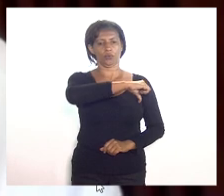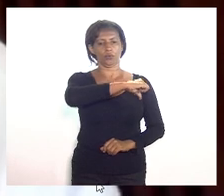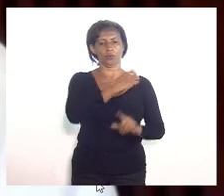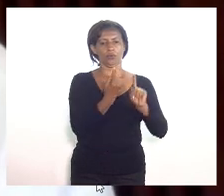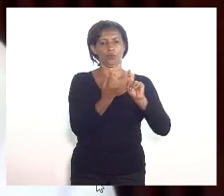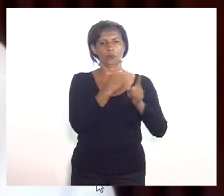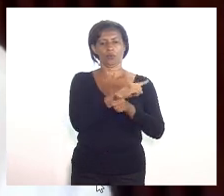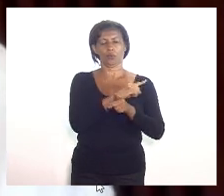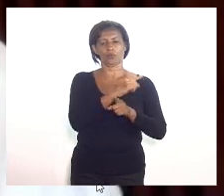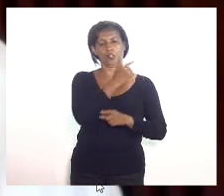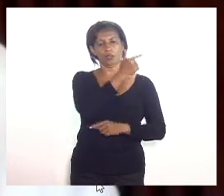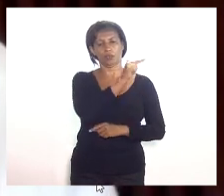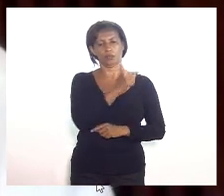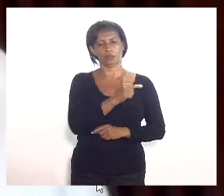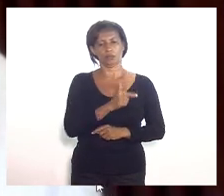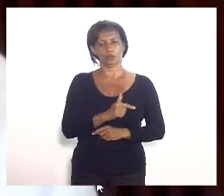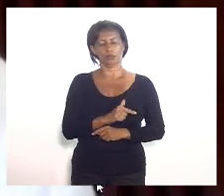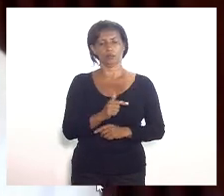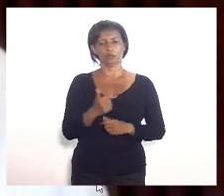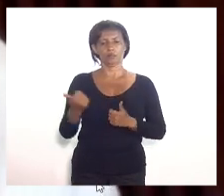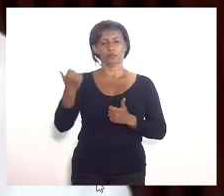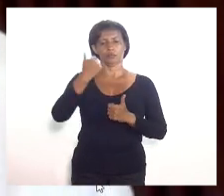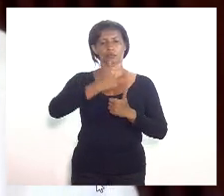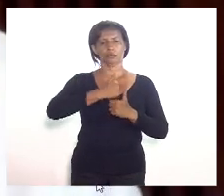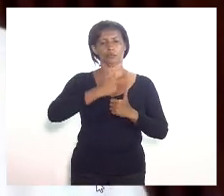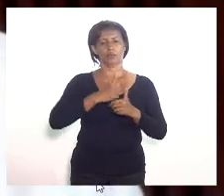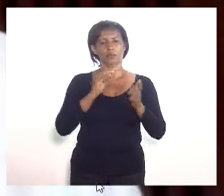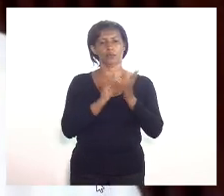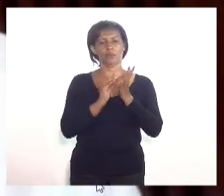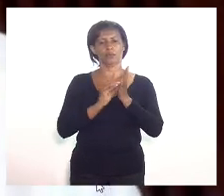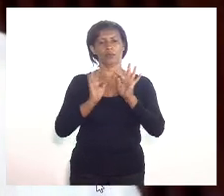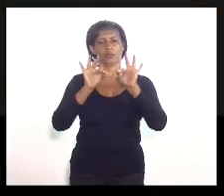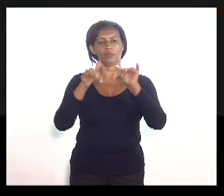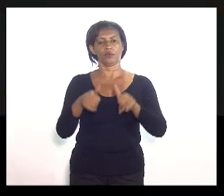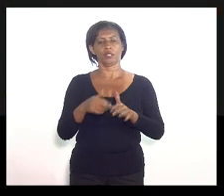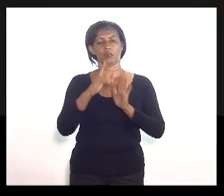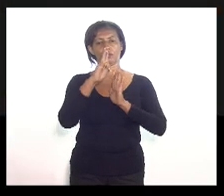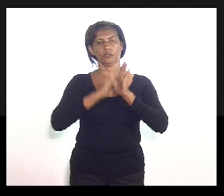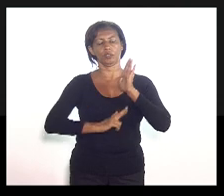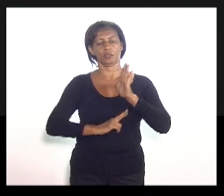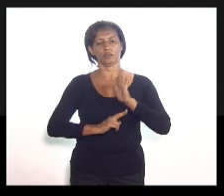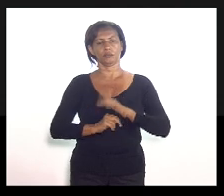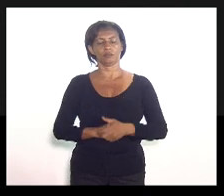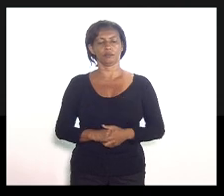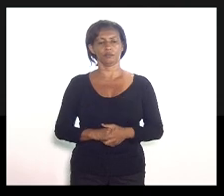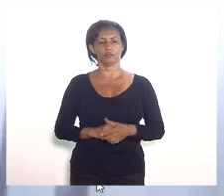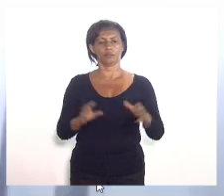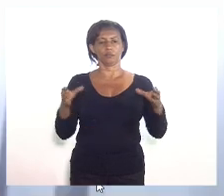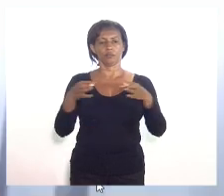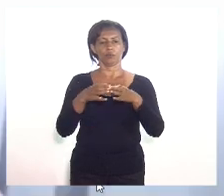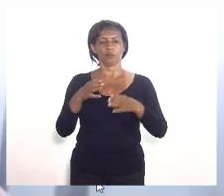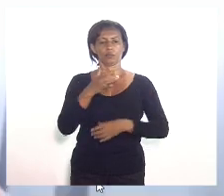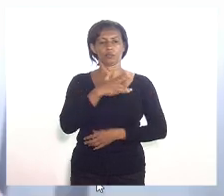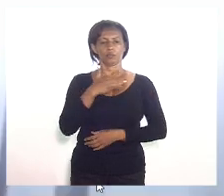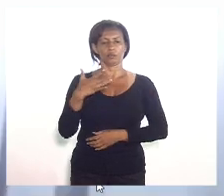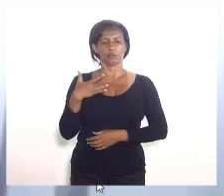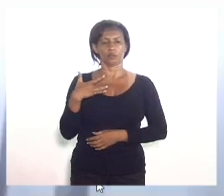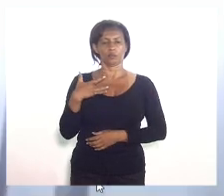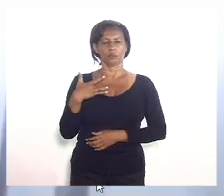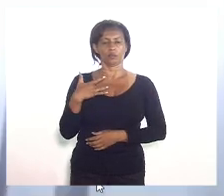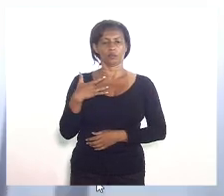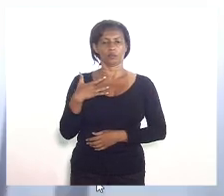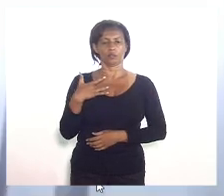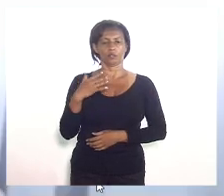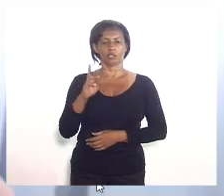contrária às demais emendas, concluindo por substitutivo, pedindo forma final de redação. A comissão de saúde designou a